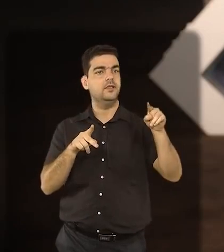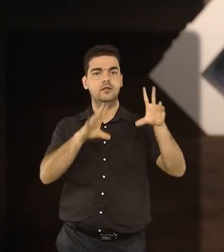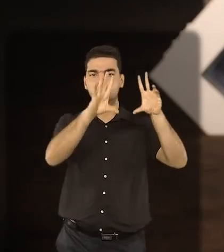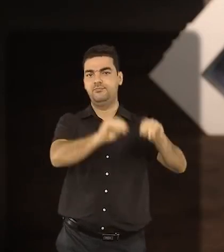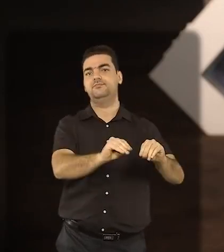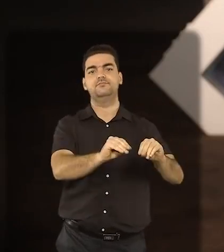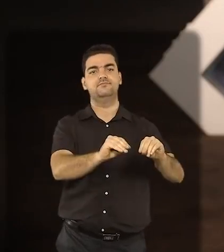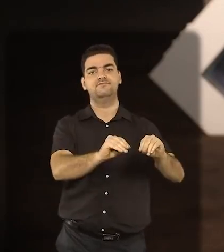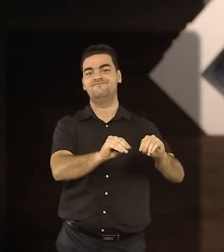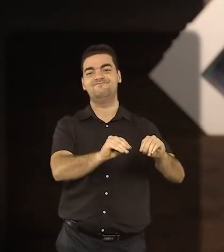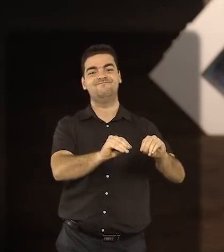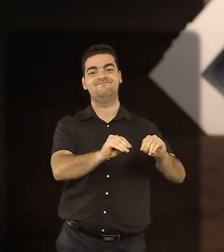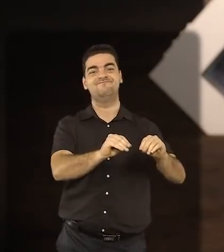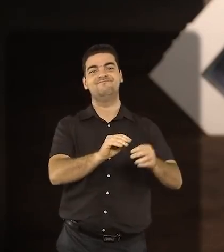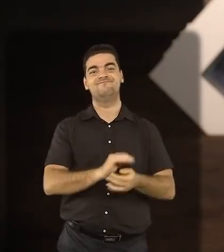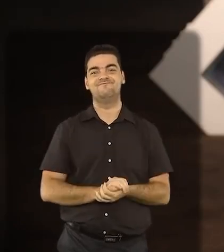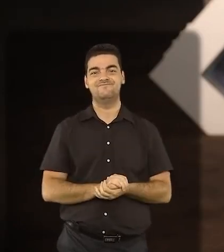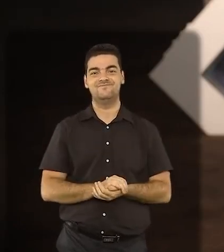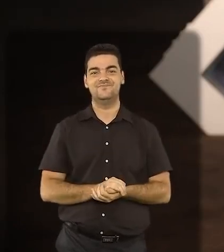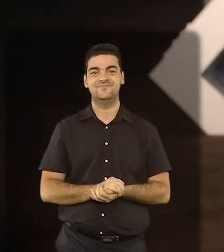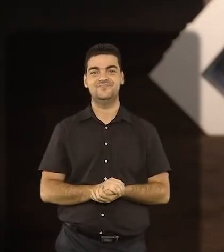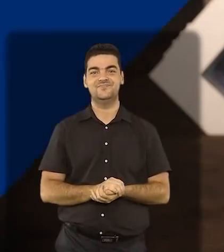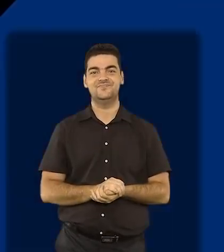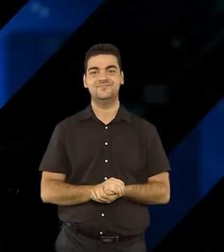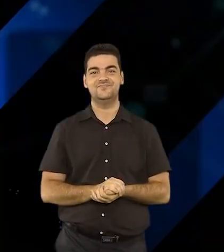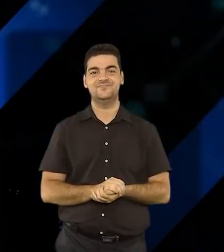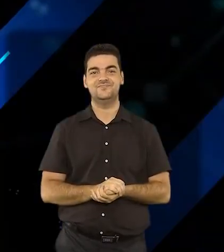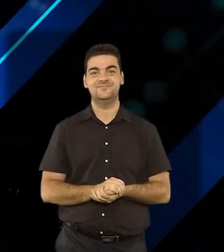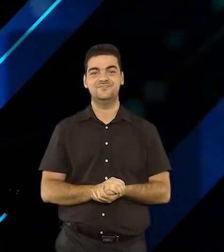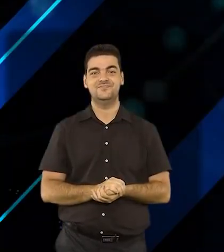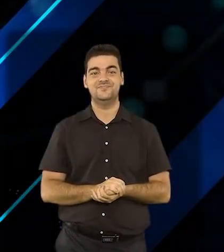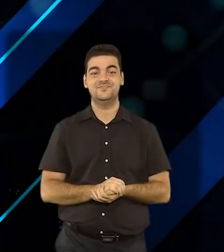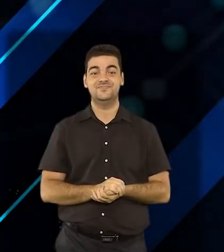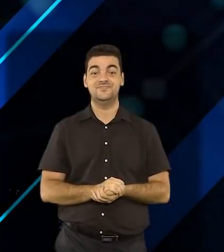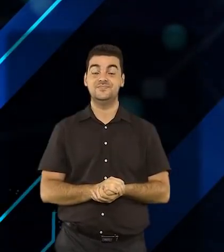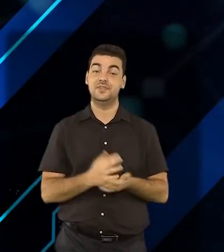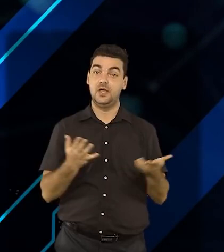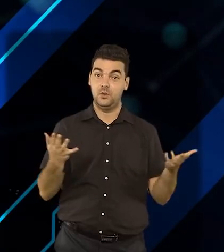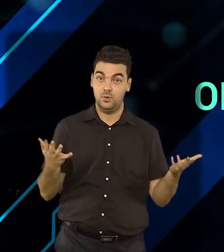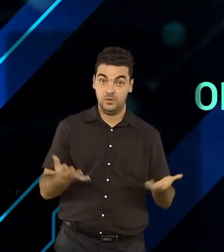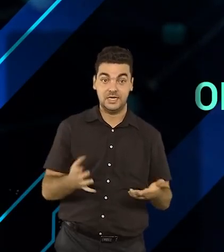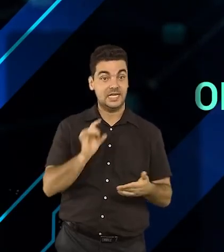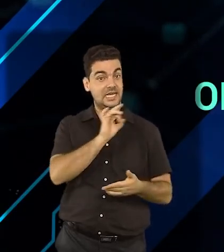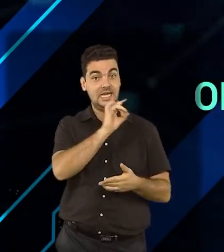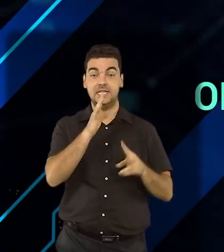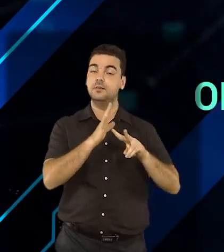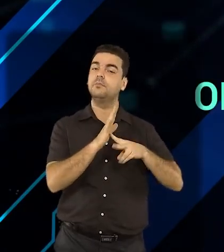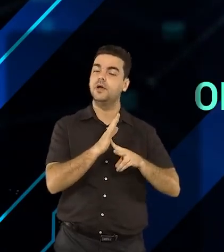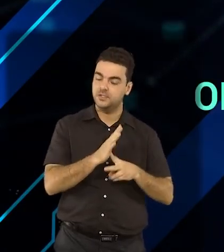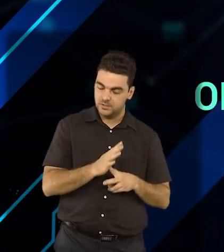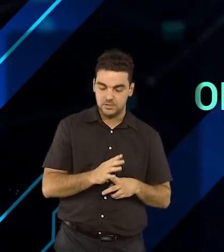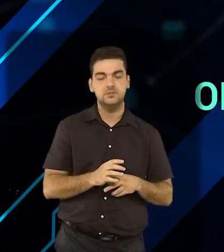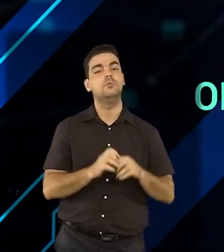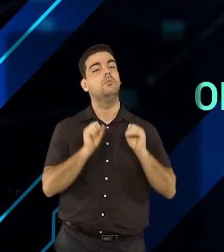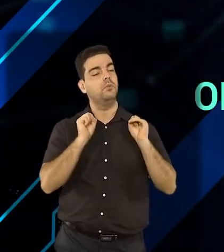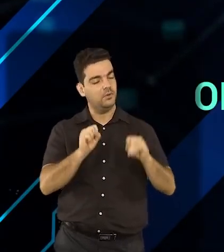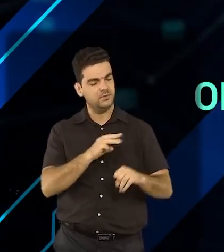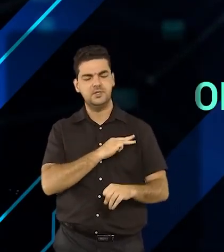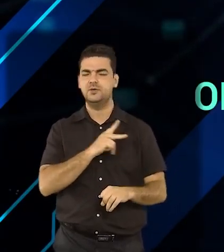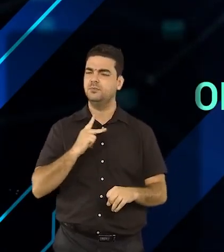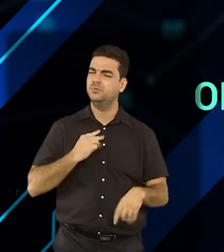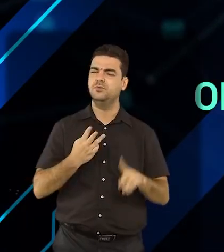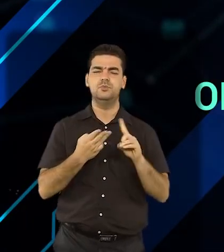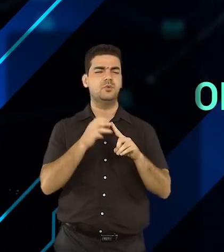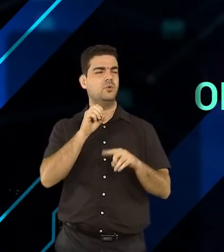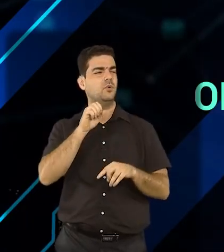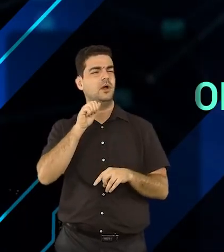urna simplesmente não vai funcionar. Nesse momento, todos os partidos políticos, de novo, o Ministério Público,